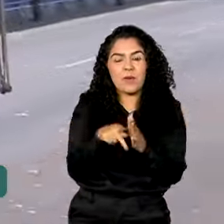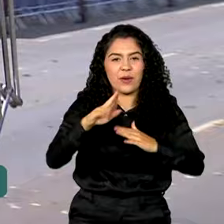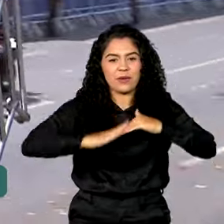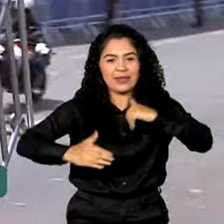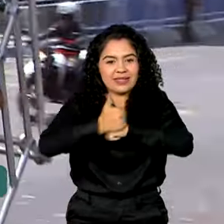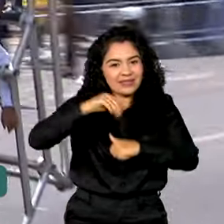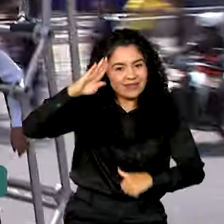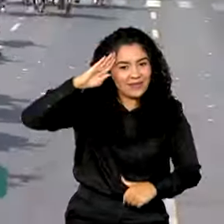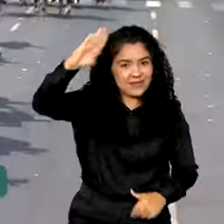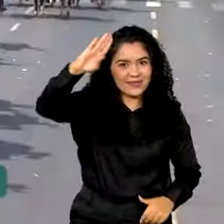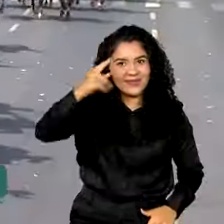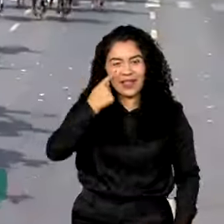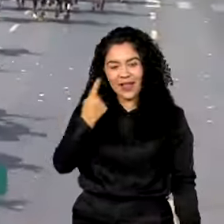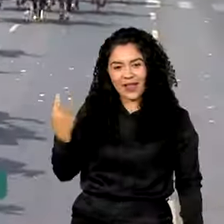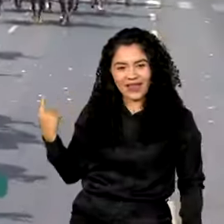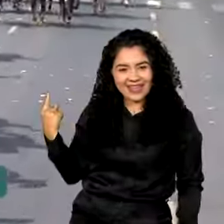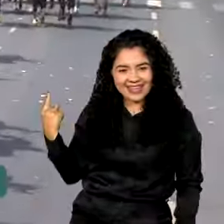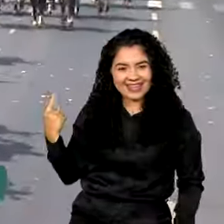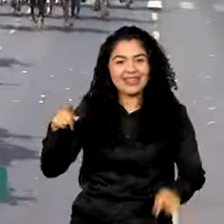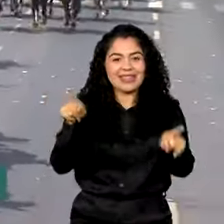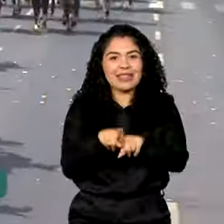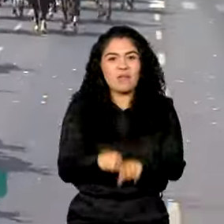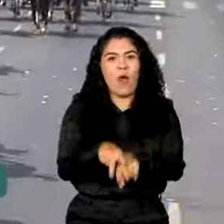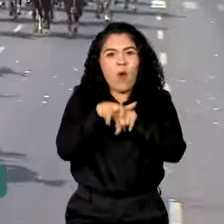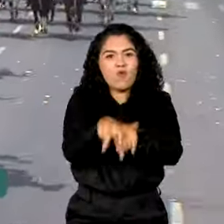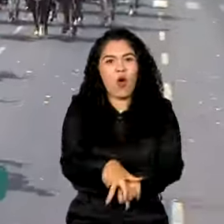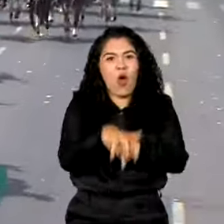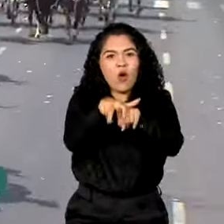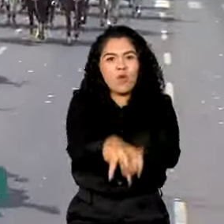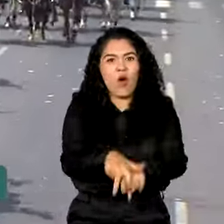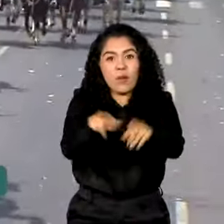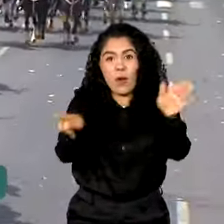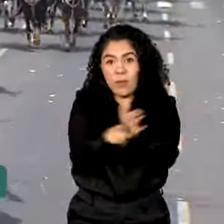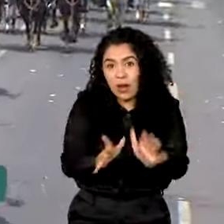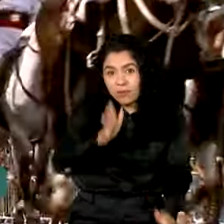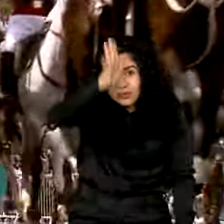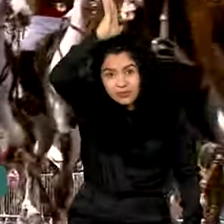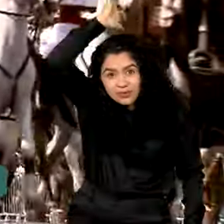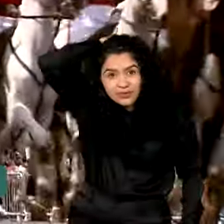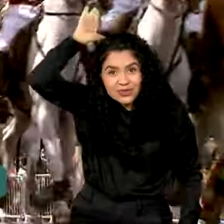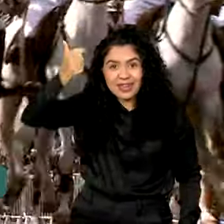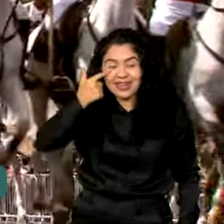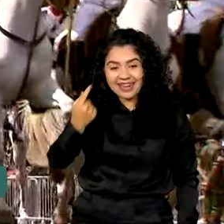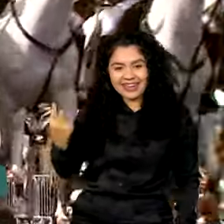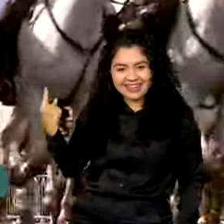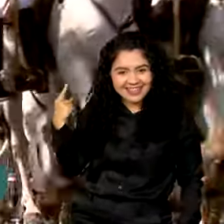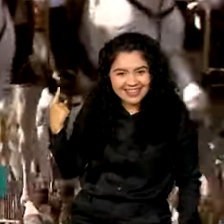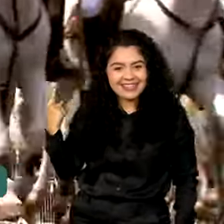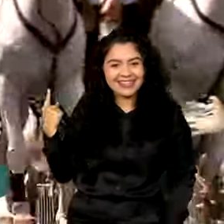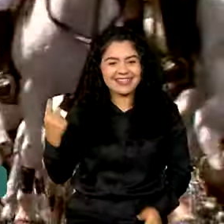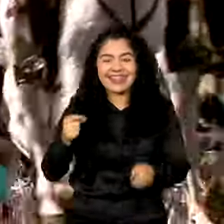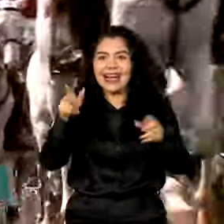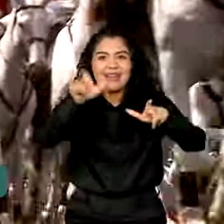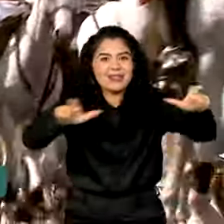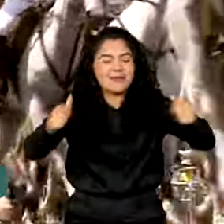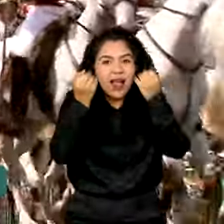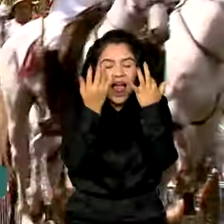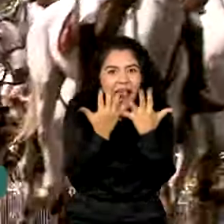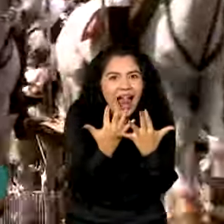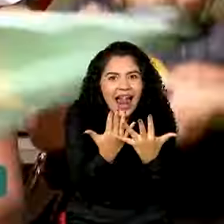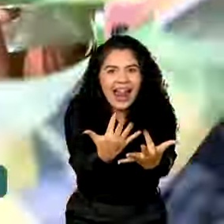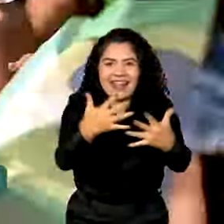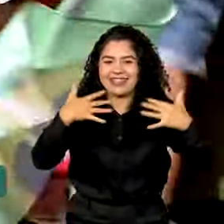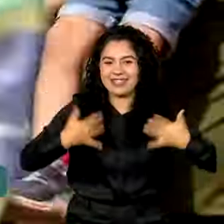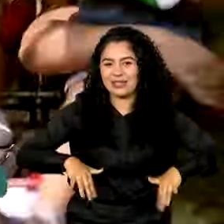Polícia do Exército. Já a cavalaria formada pelos dragões da independência surgiu encantando a plateia.